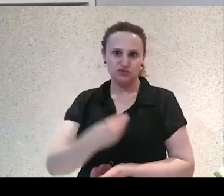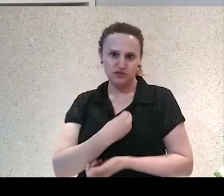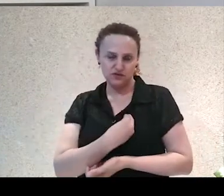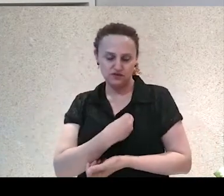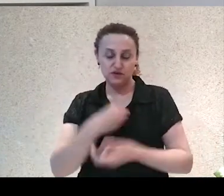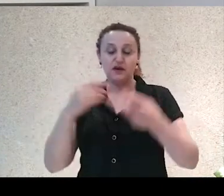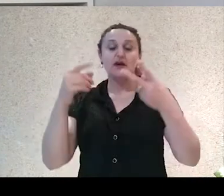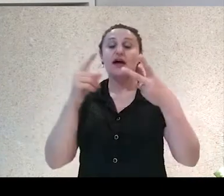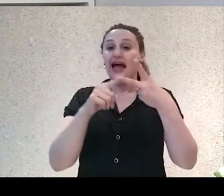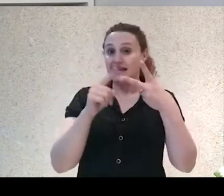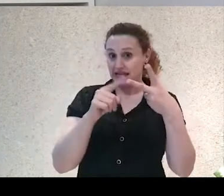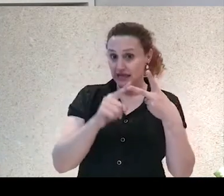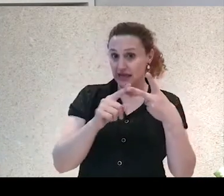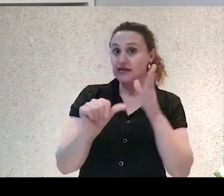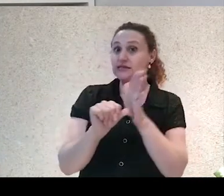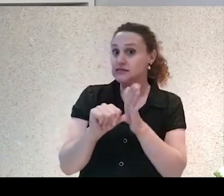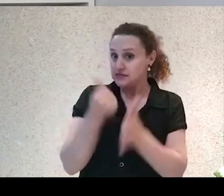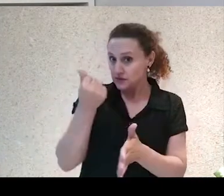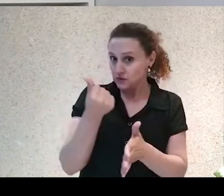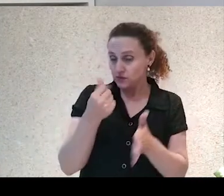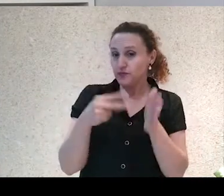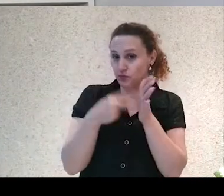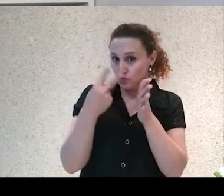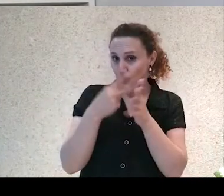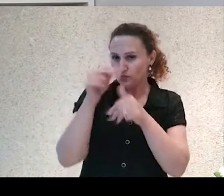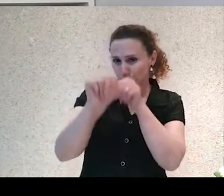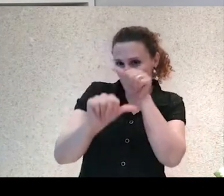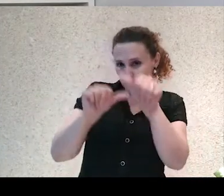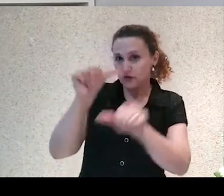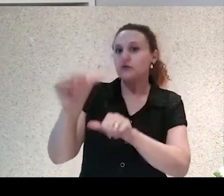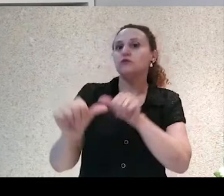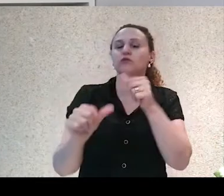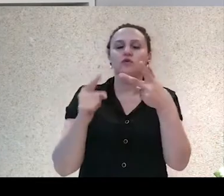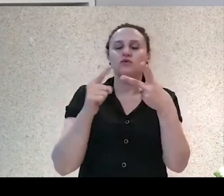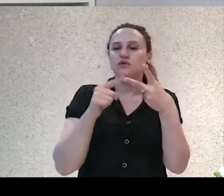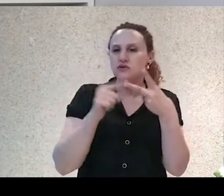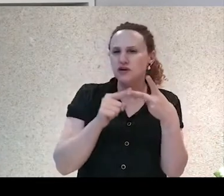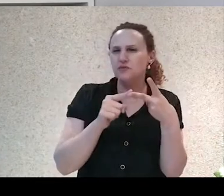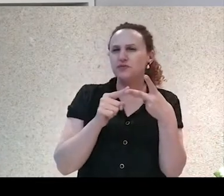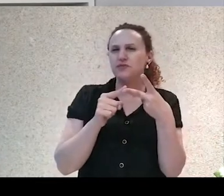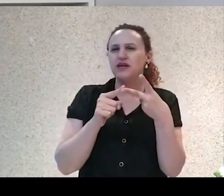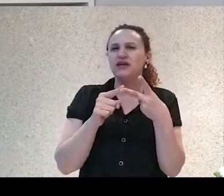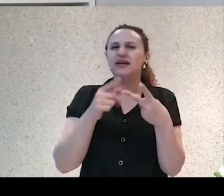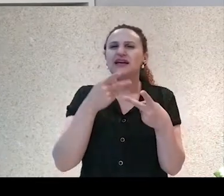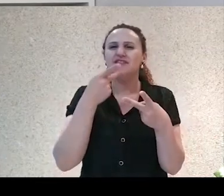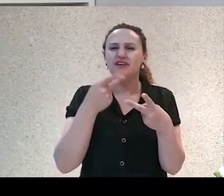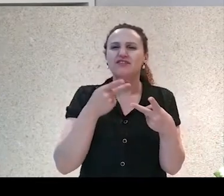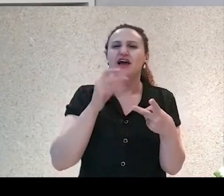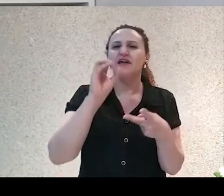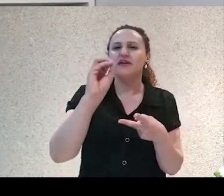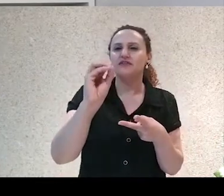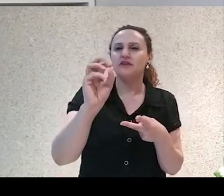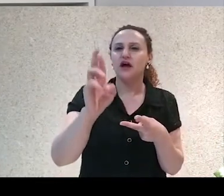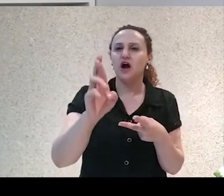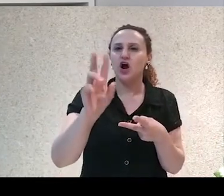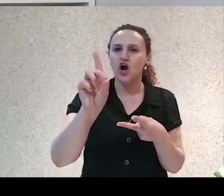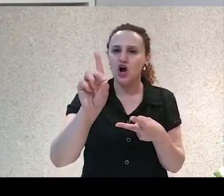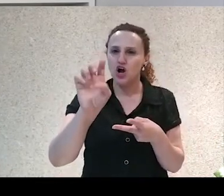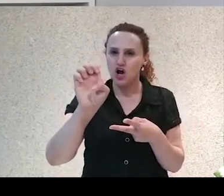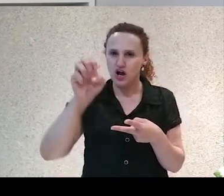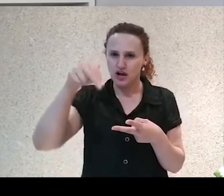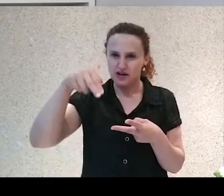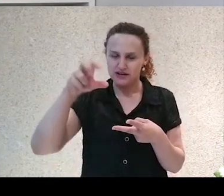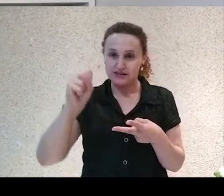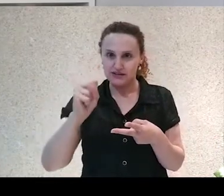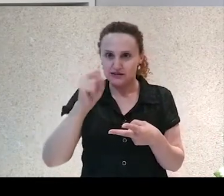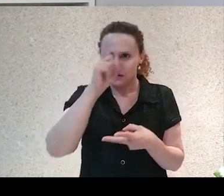revolução, e a partir daí, aquilo que ele vai chamar de ordens imaginadas, elas foram ficando cada vez